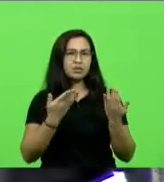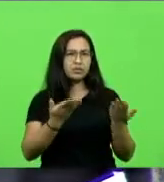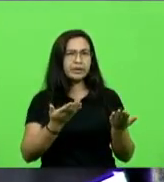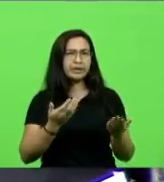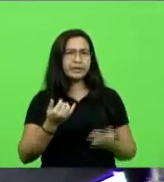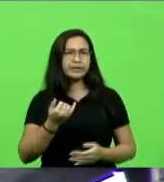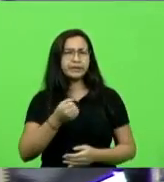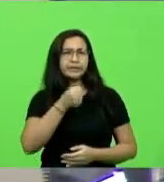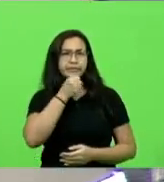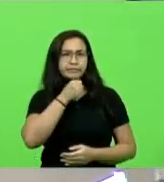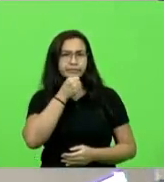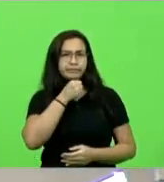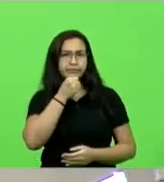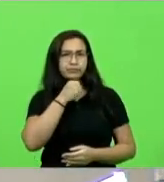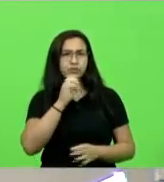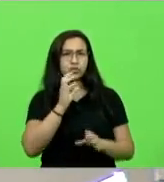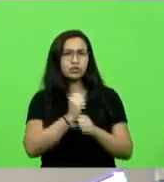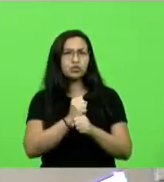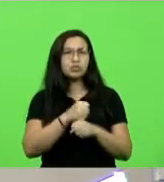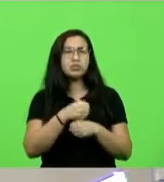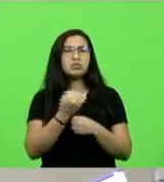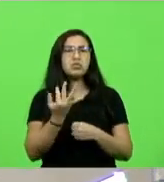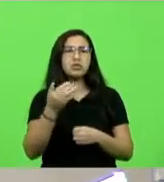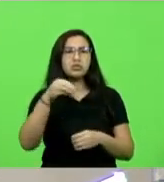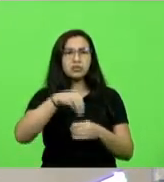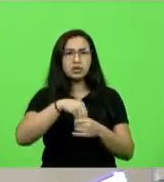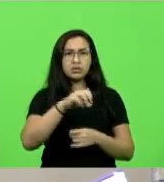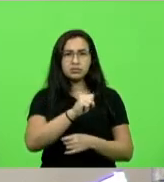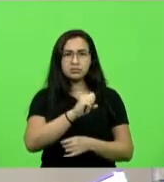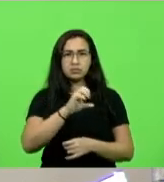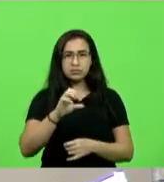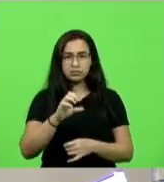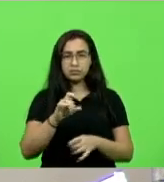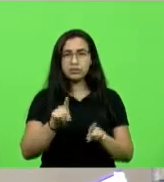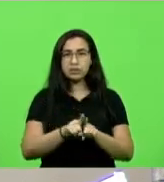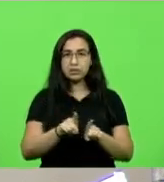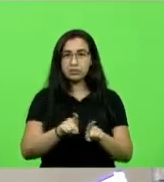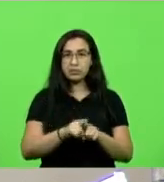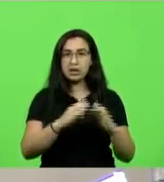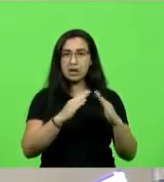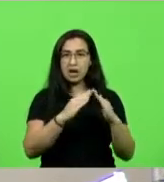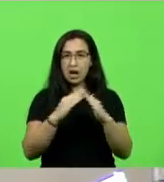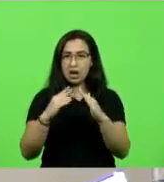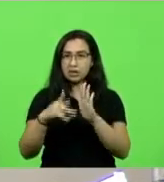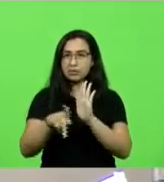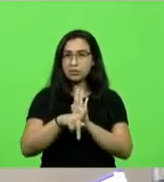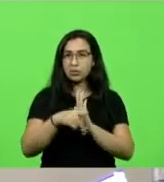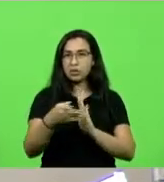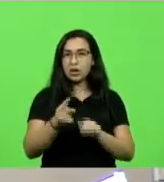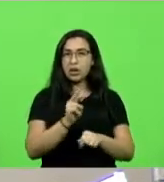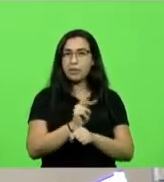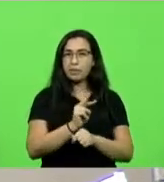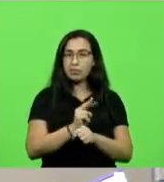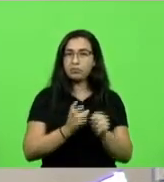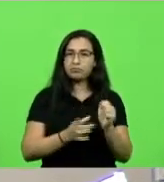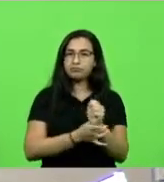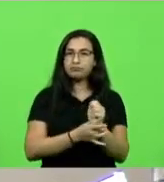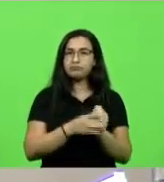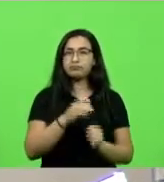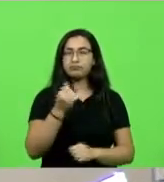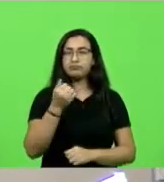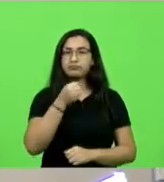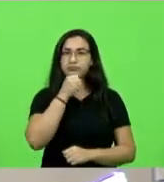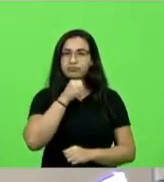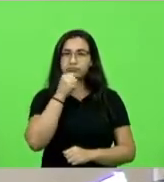residentes no Estado, bem como instituições de longa permanência e programas governamentais de proteção ao idoso catarinense. Em